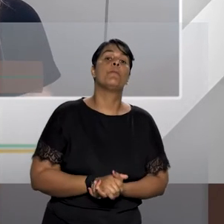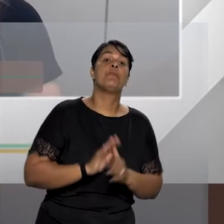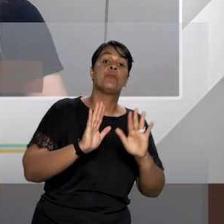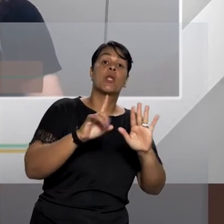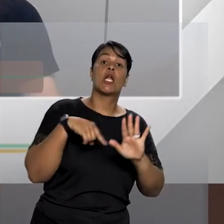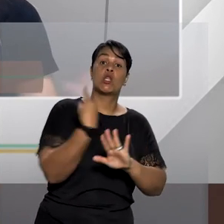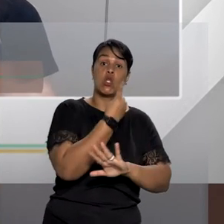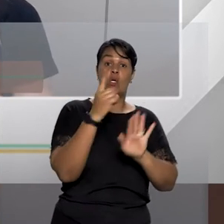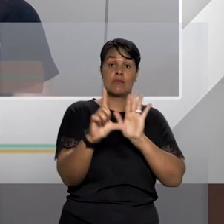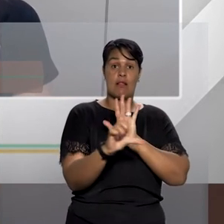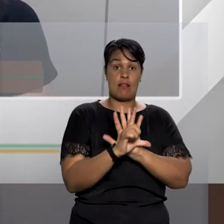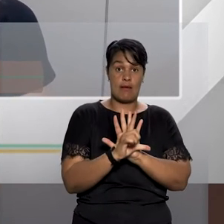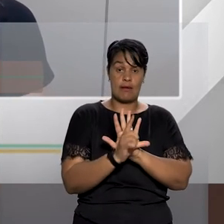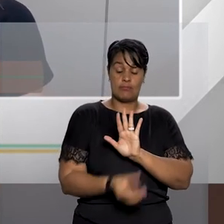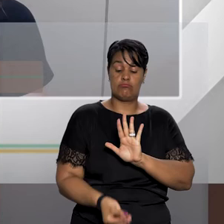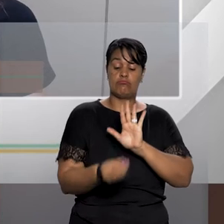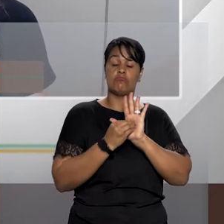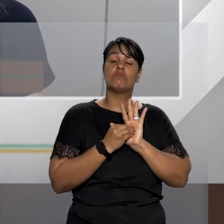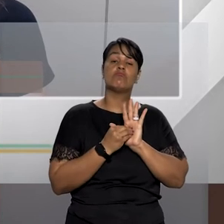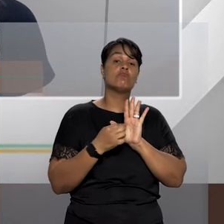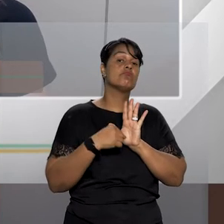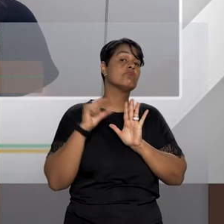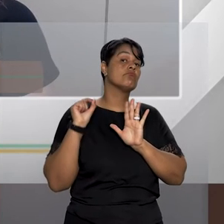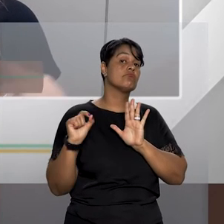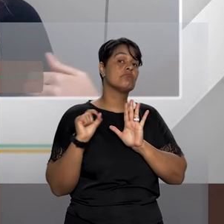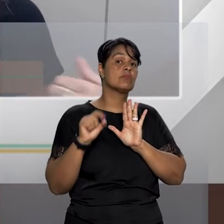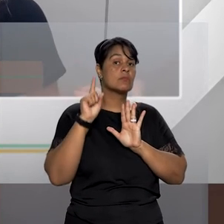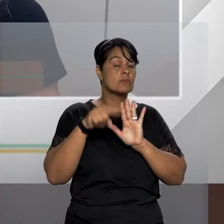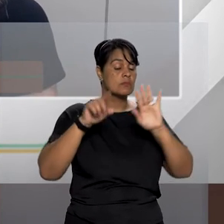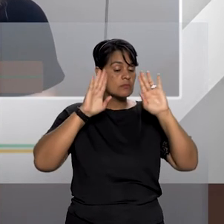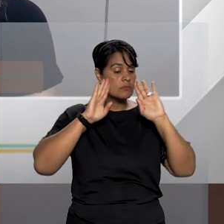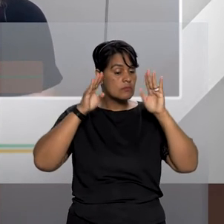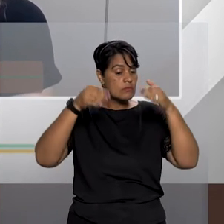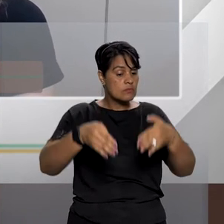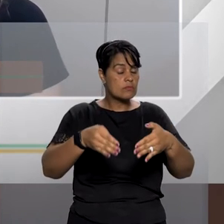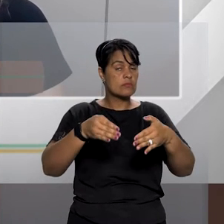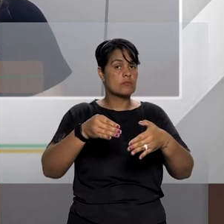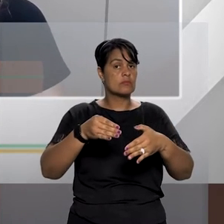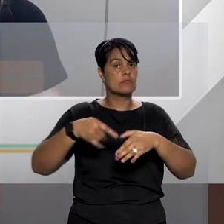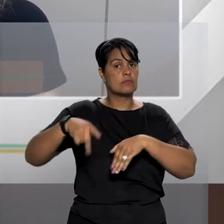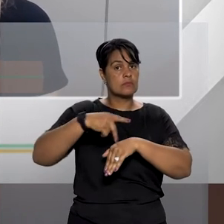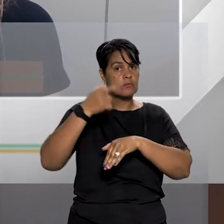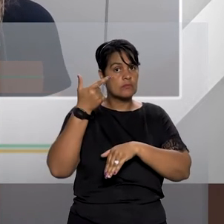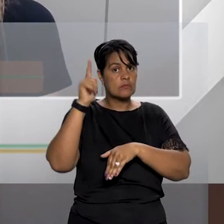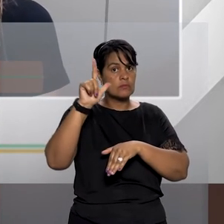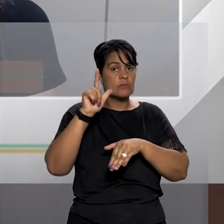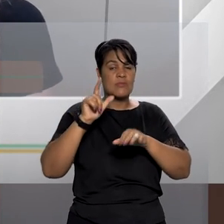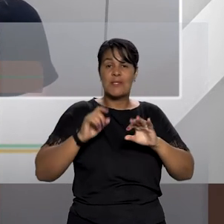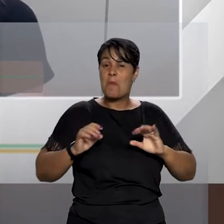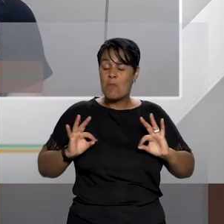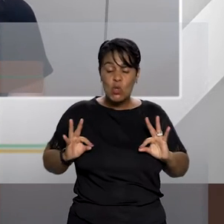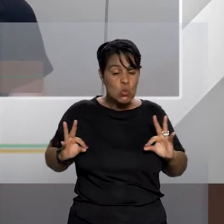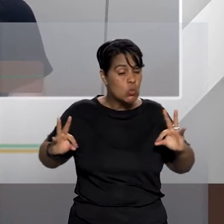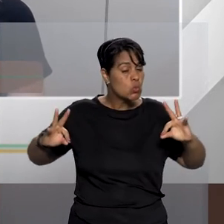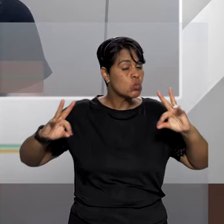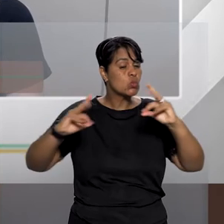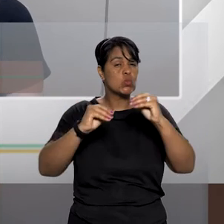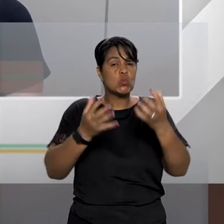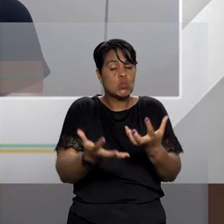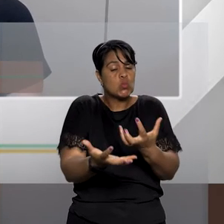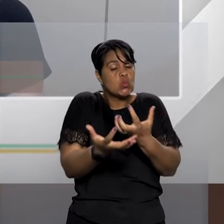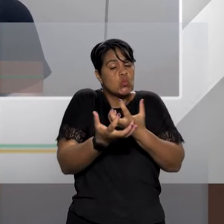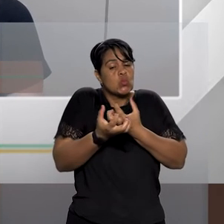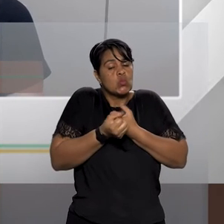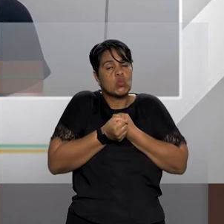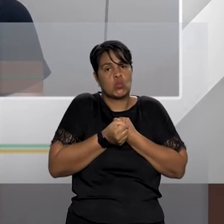legislação traz na verdade esse foco internacional do total acolhimento do macro atendimento às necessidades da